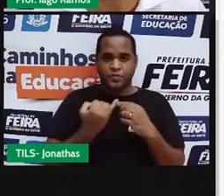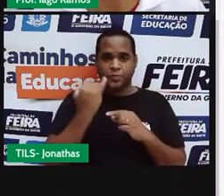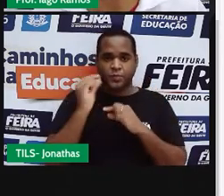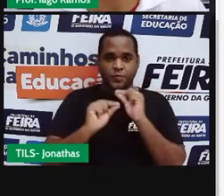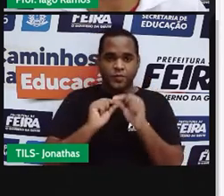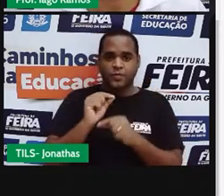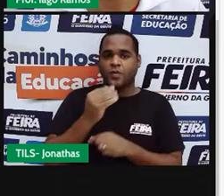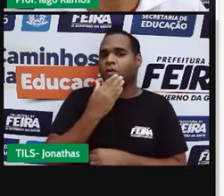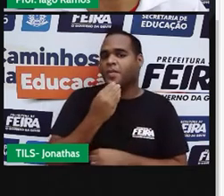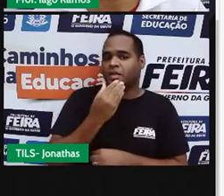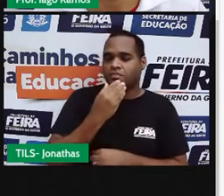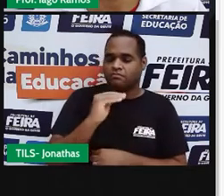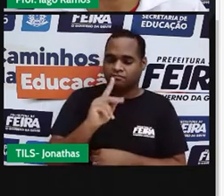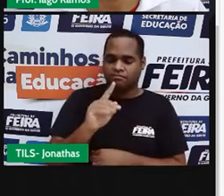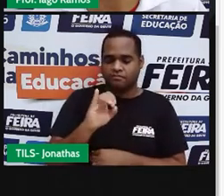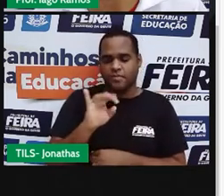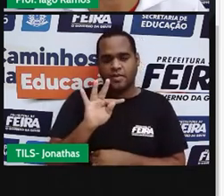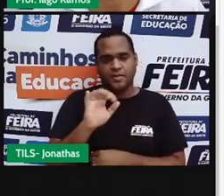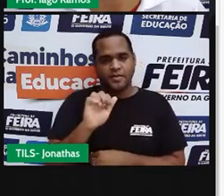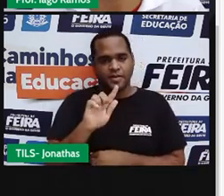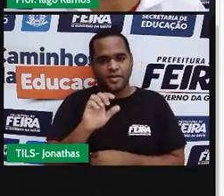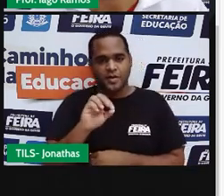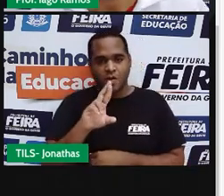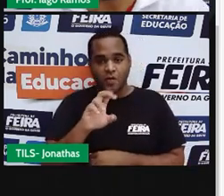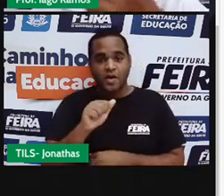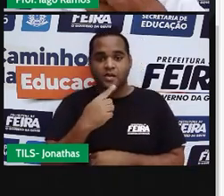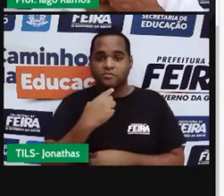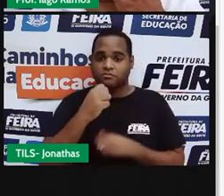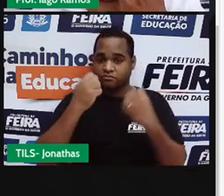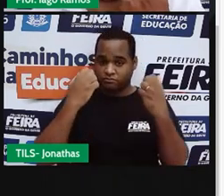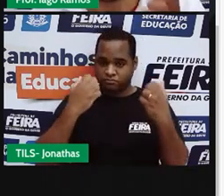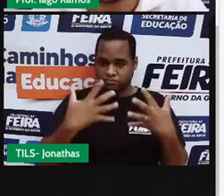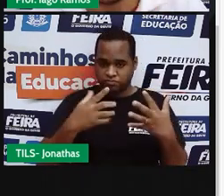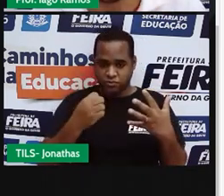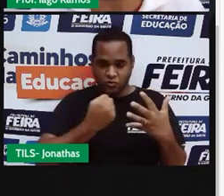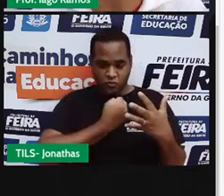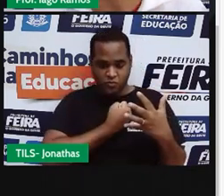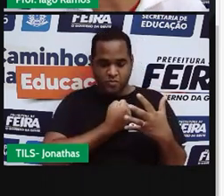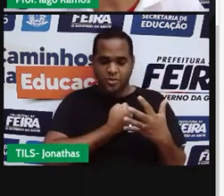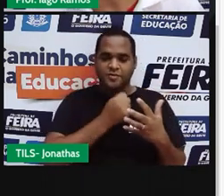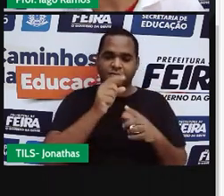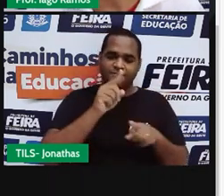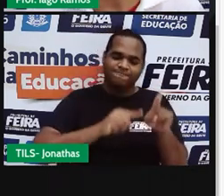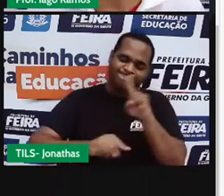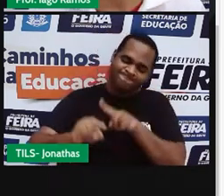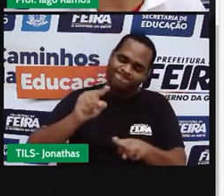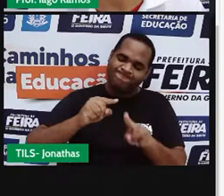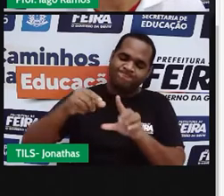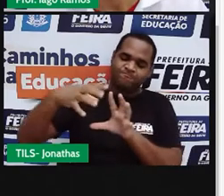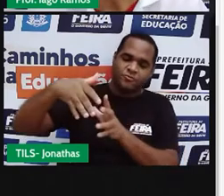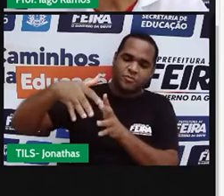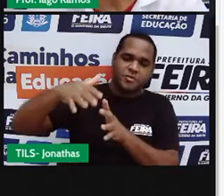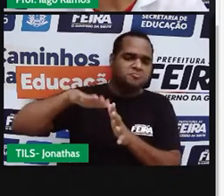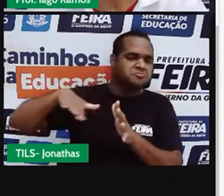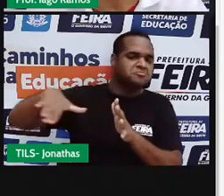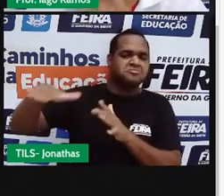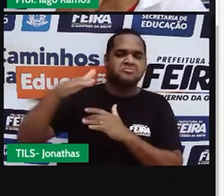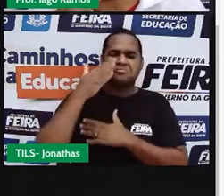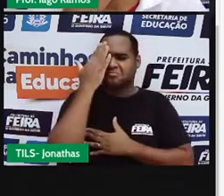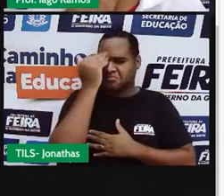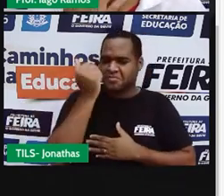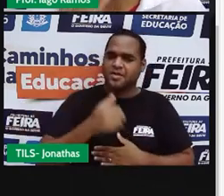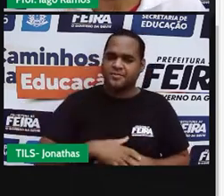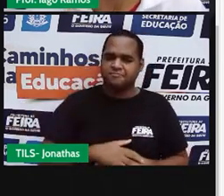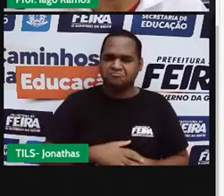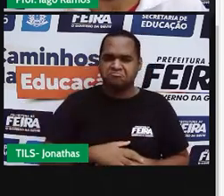Pitágoras, né? Segundo ele, os números governam o mundo, olha só. O que será